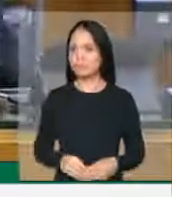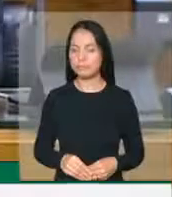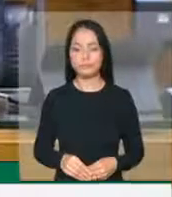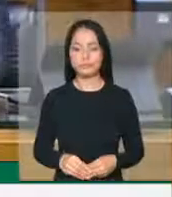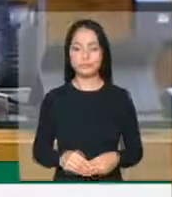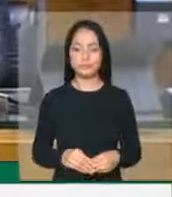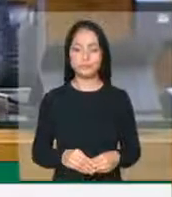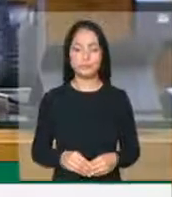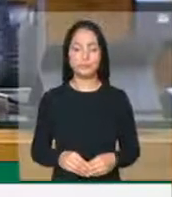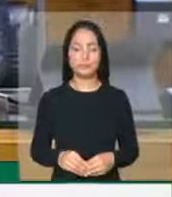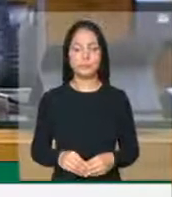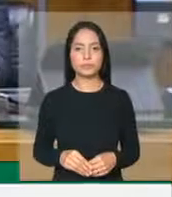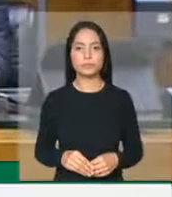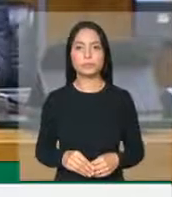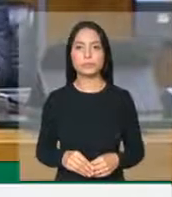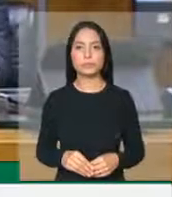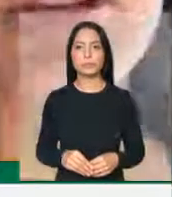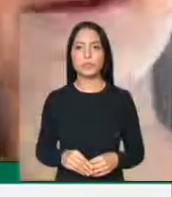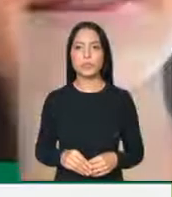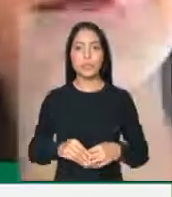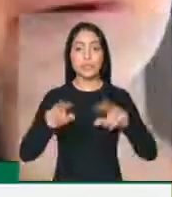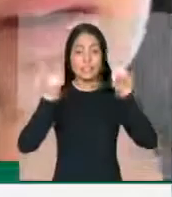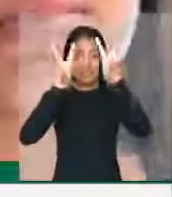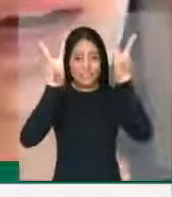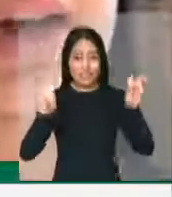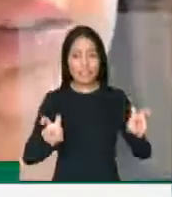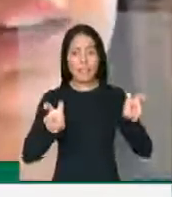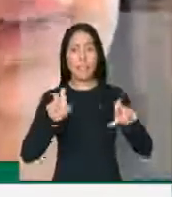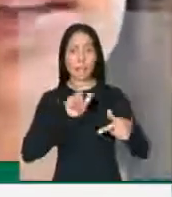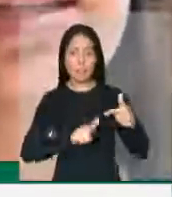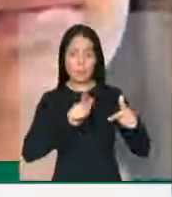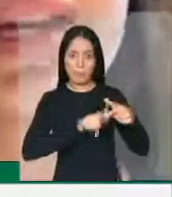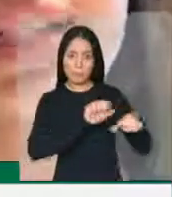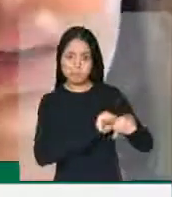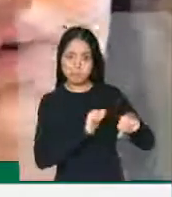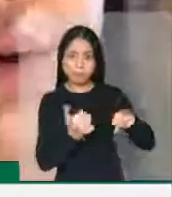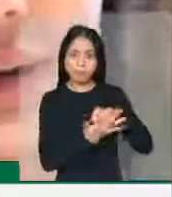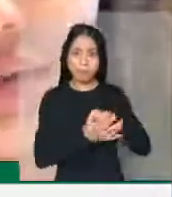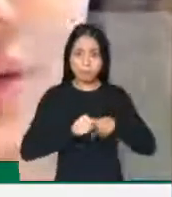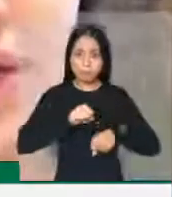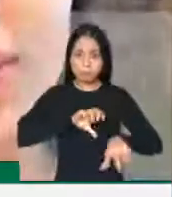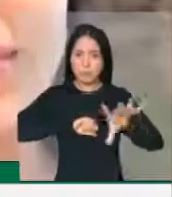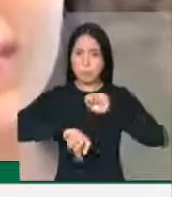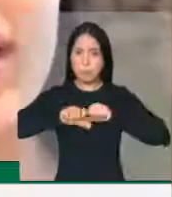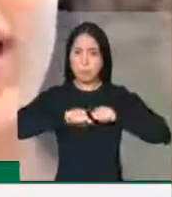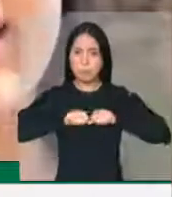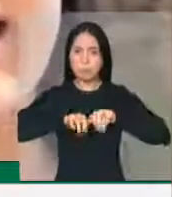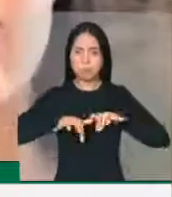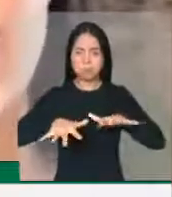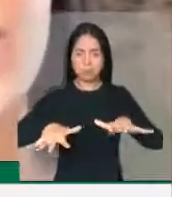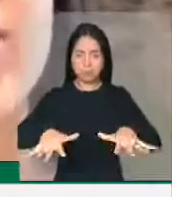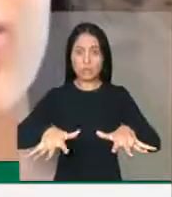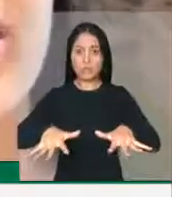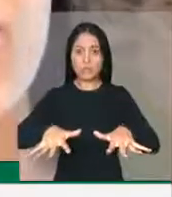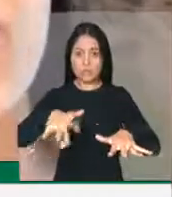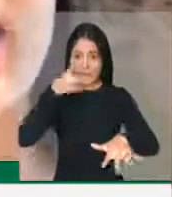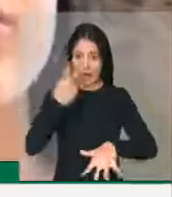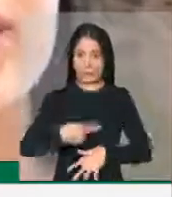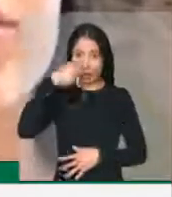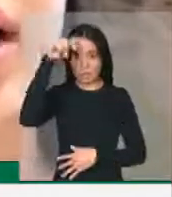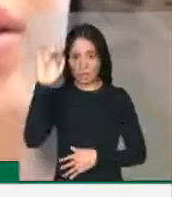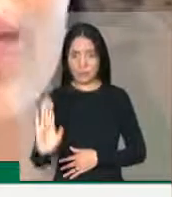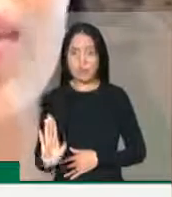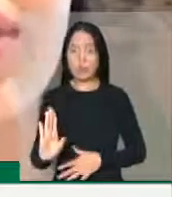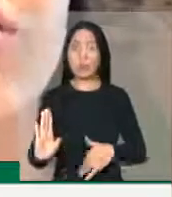Vamos lá. Diante da gravidade da situação de pandemia causada pela disseminação do coronavírus, no território nacional, o